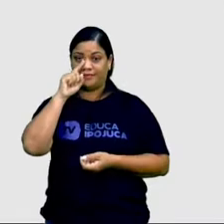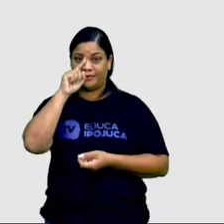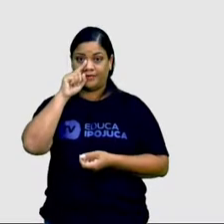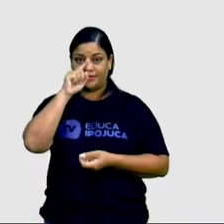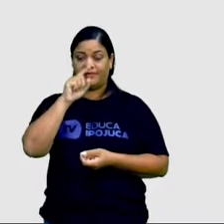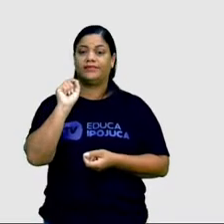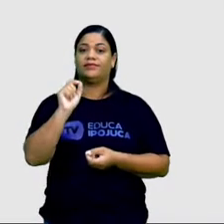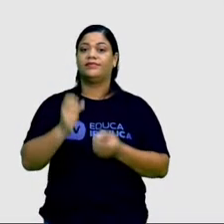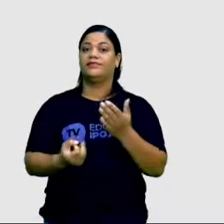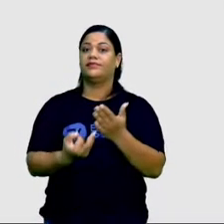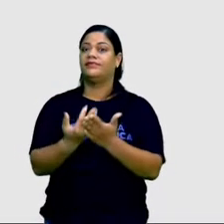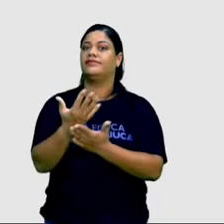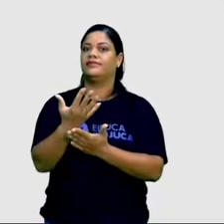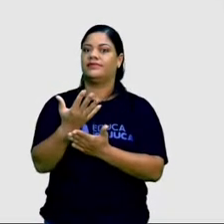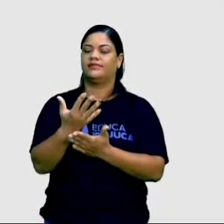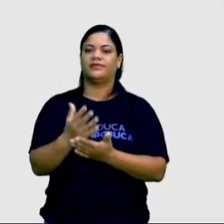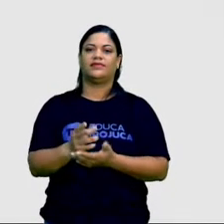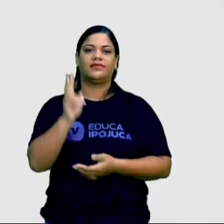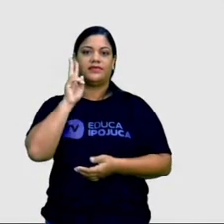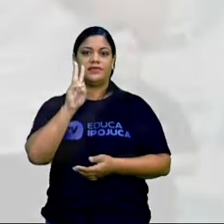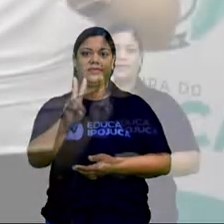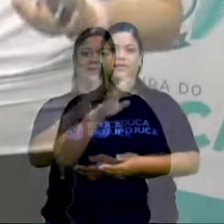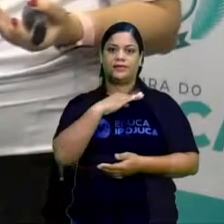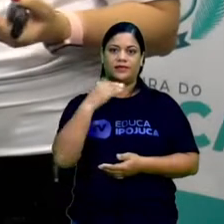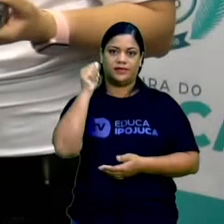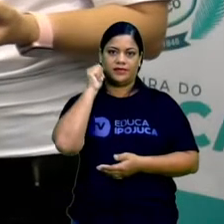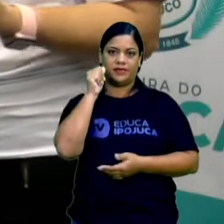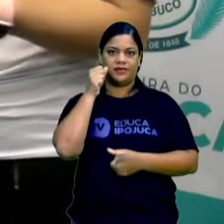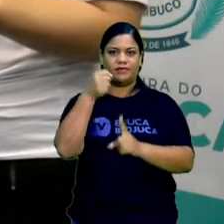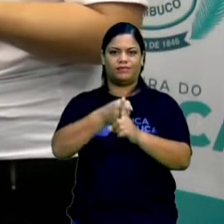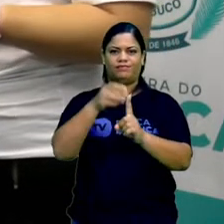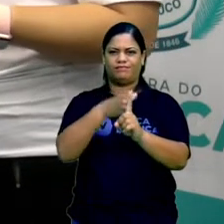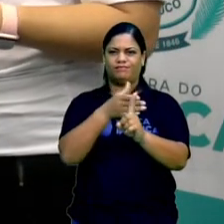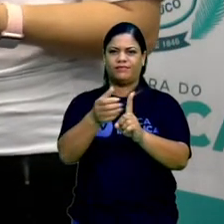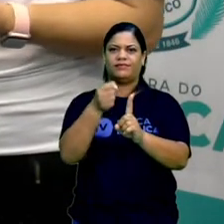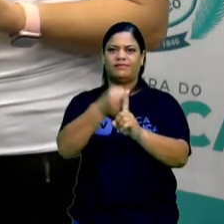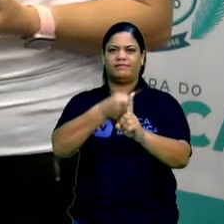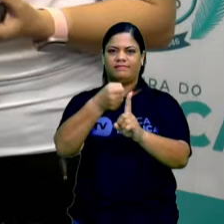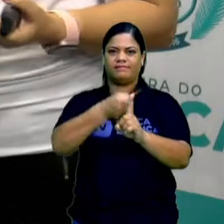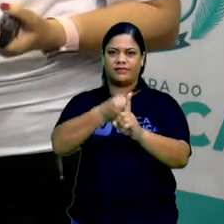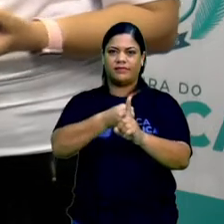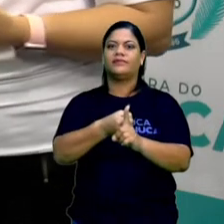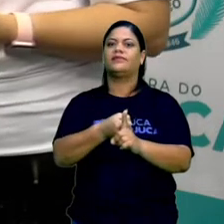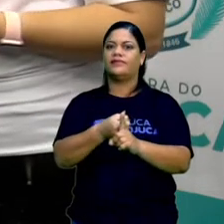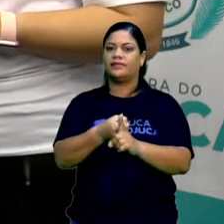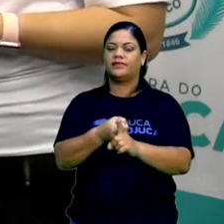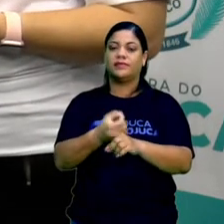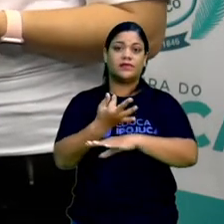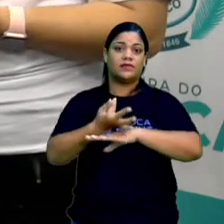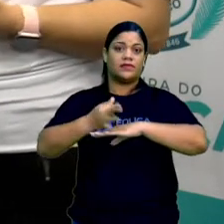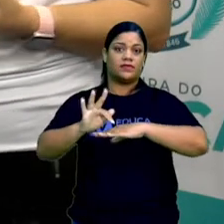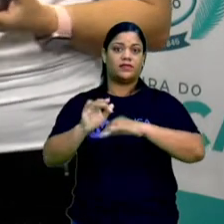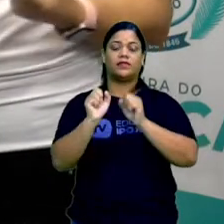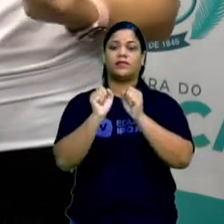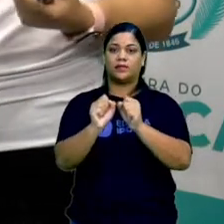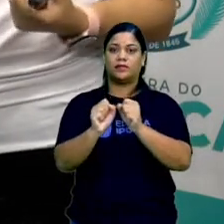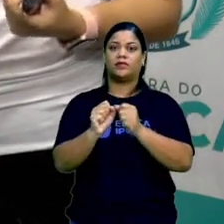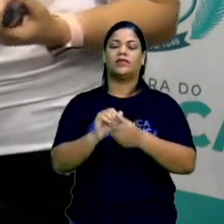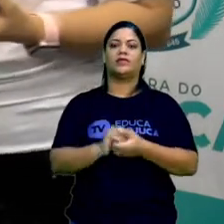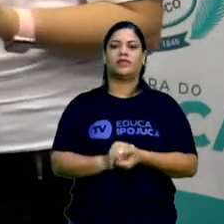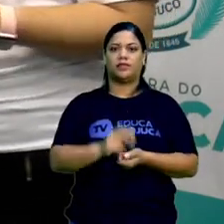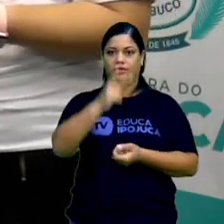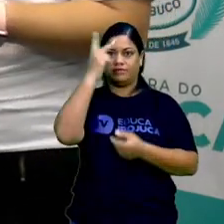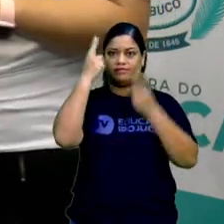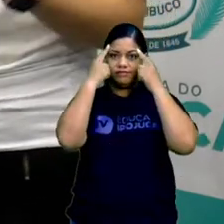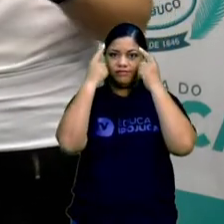a gente viu a morte da moça por espancamento, mas essas fake news também podem trazer incentivo à